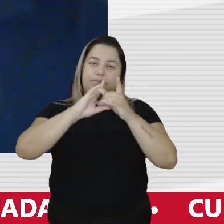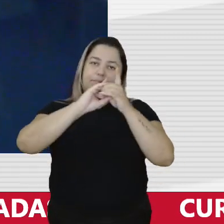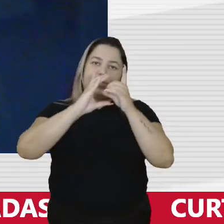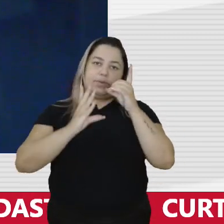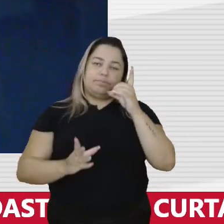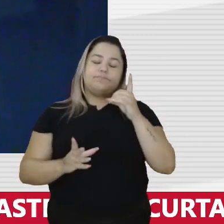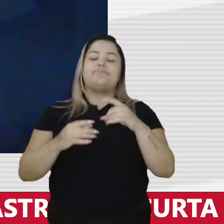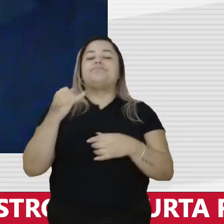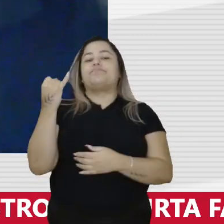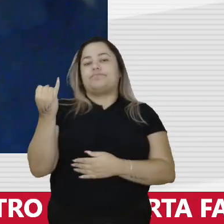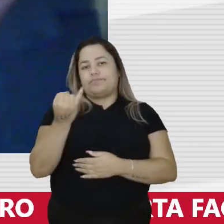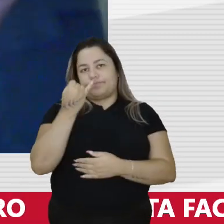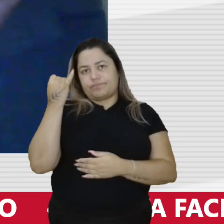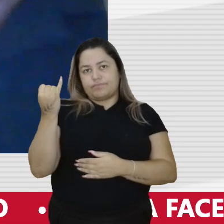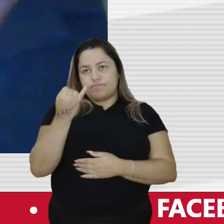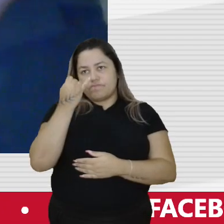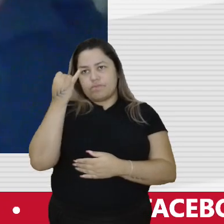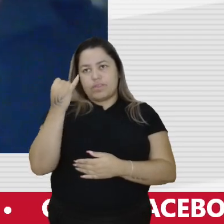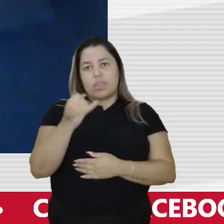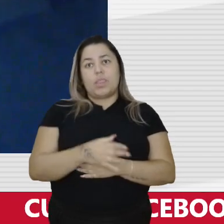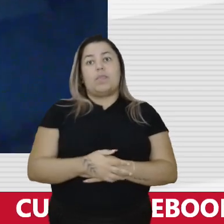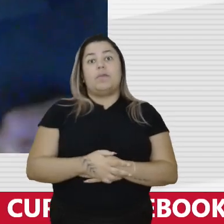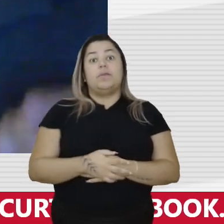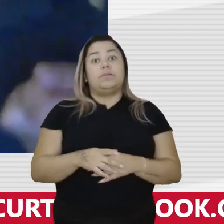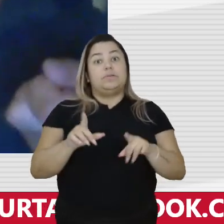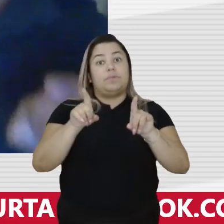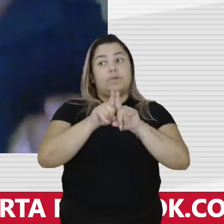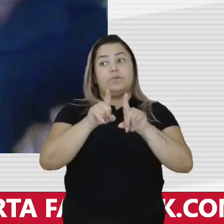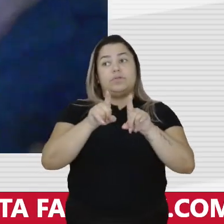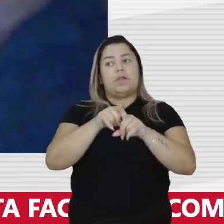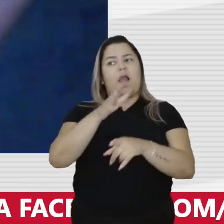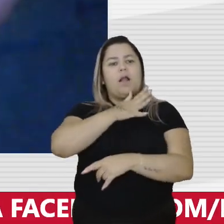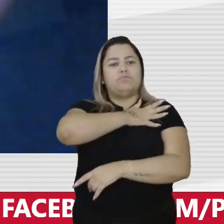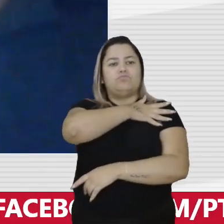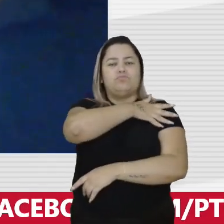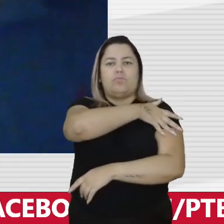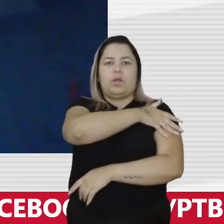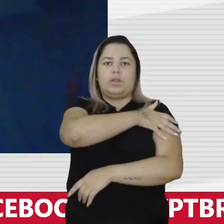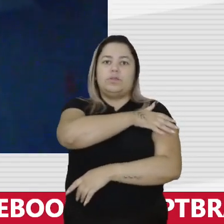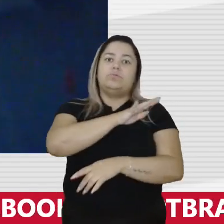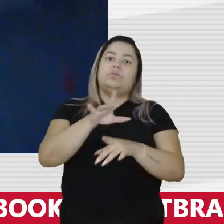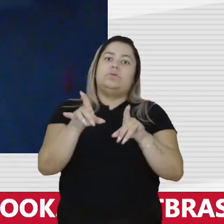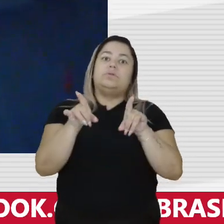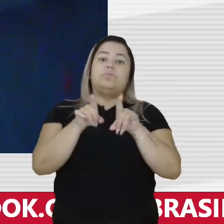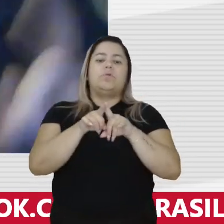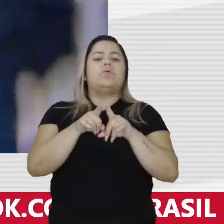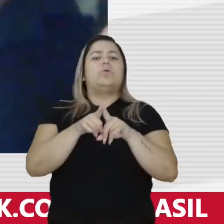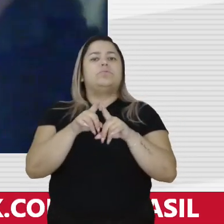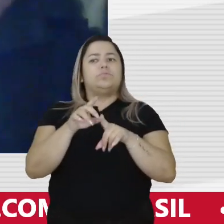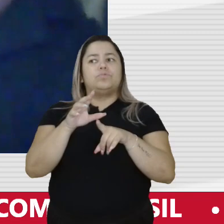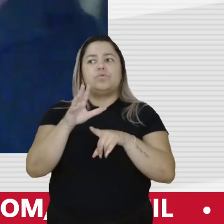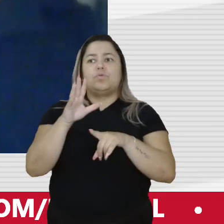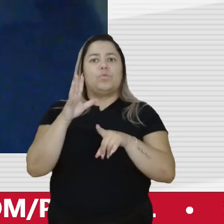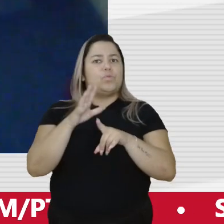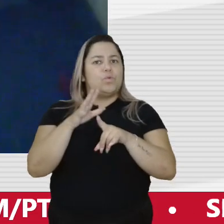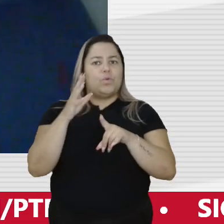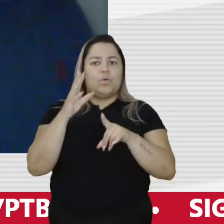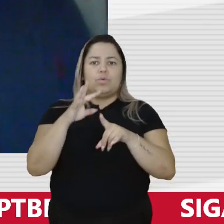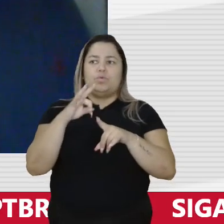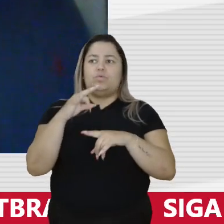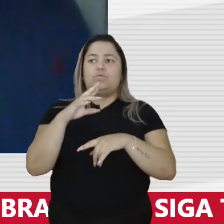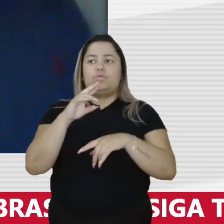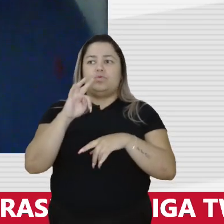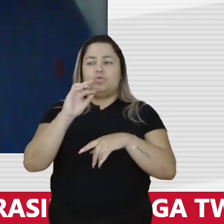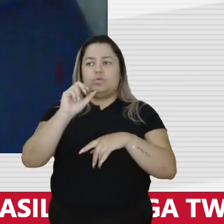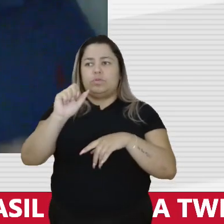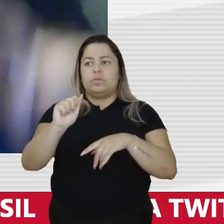é importante firmar que na ditadura houve tortura. E mais, que na